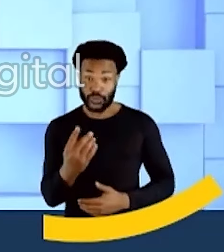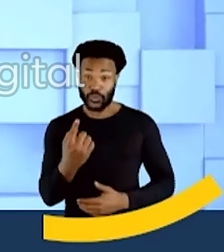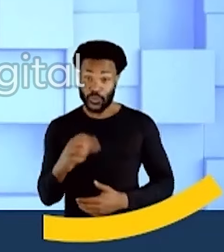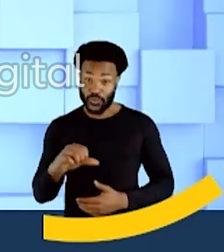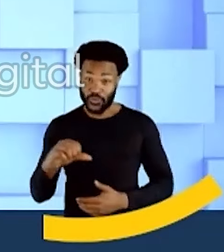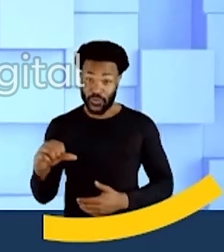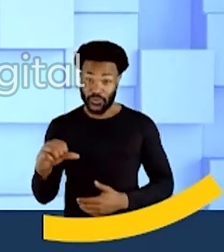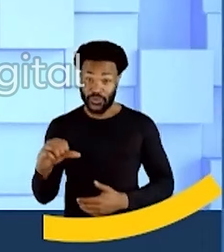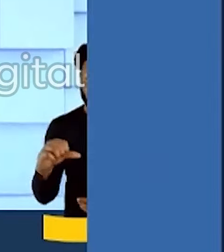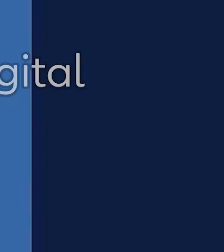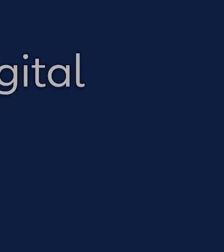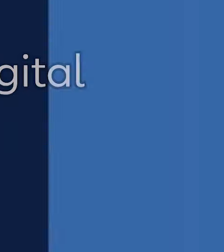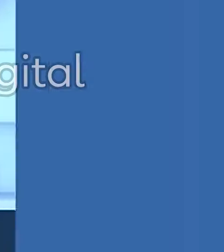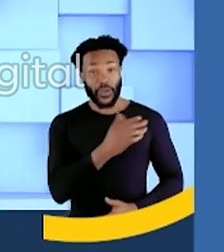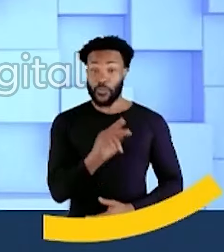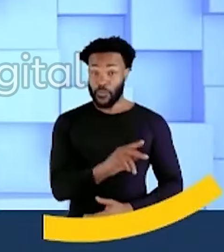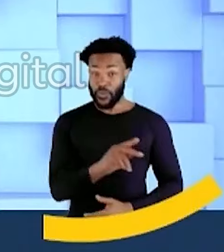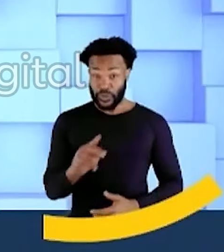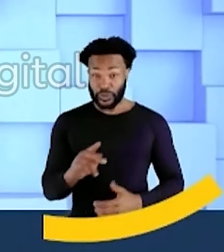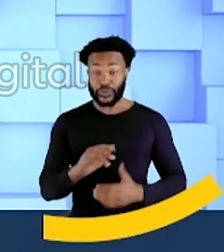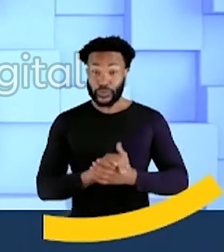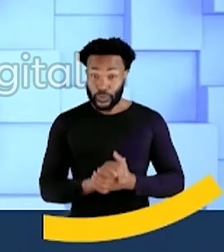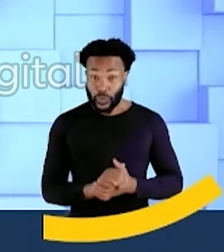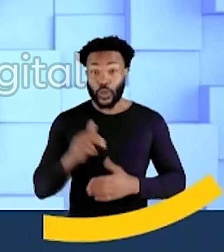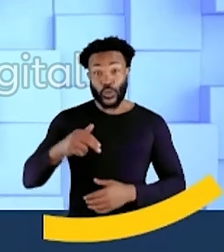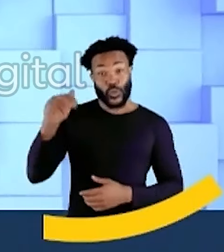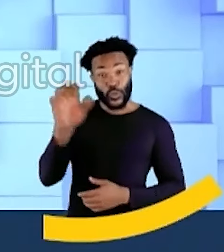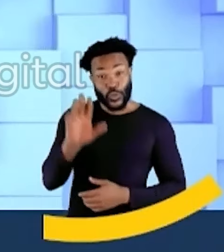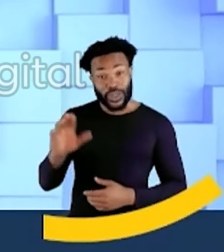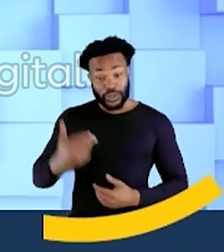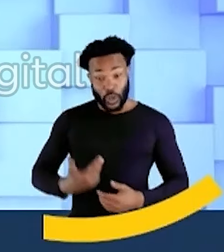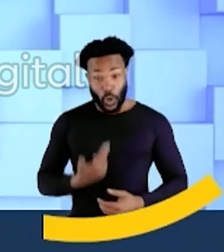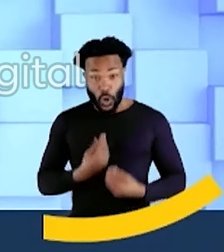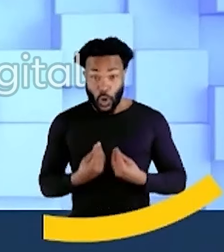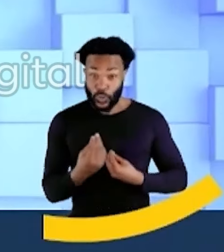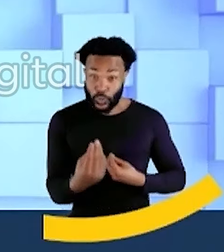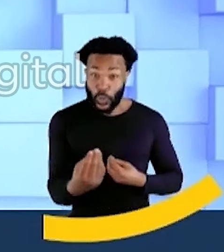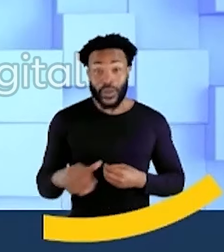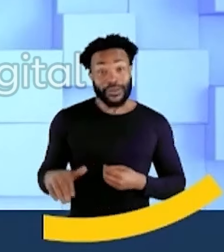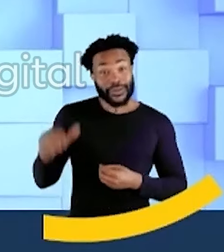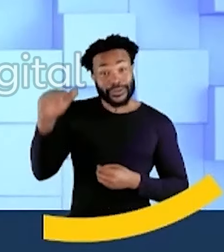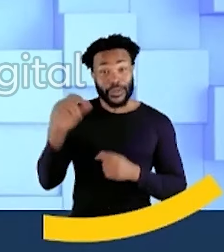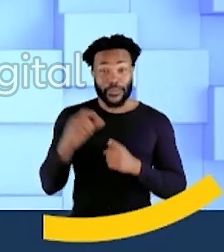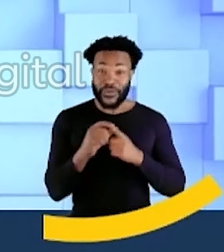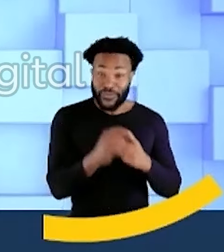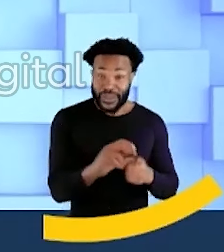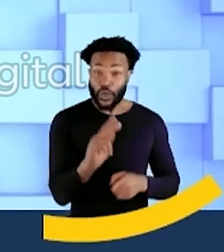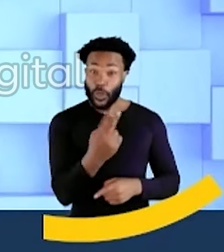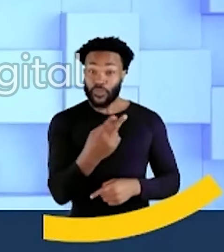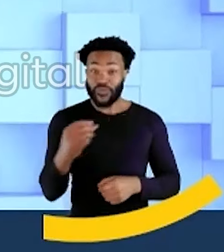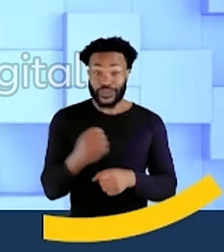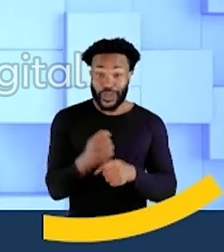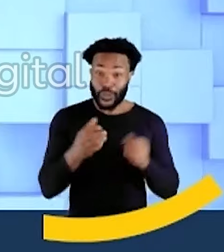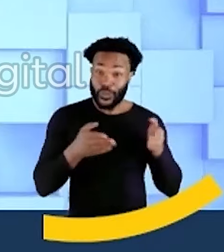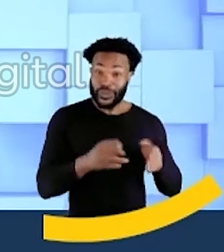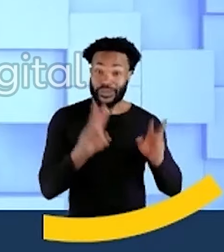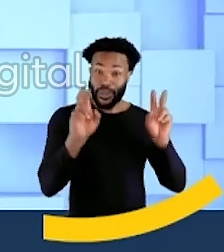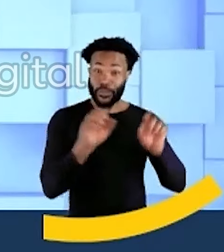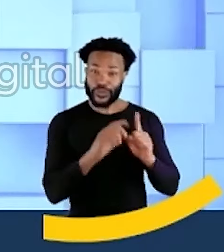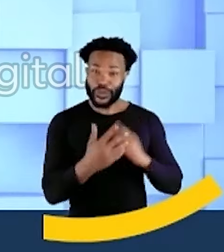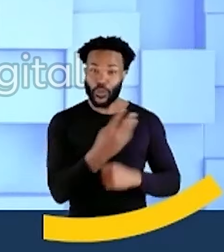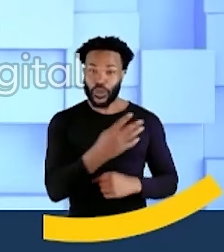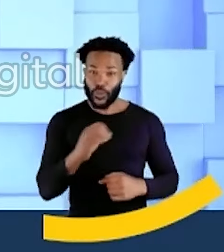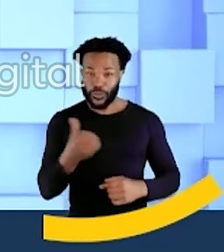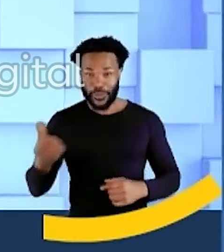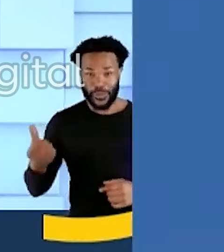-4-9-9. Sou a professora Edilene Lura, nordestina, doadora de iogos. Cresci na favela de Heliópolis e há 20 anos me dedico a causas